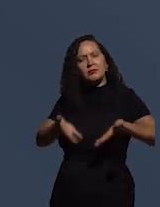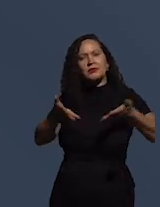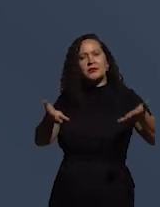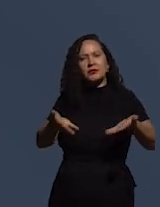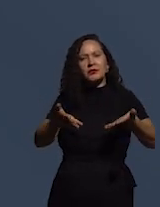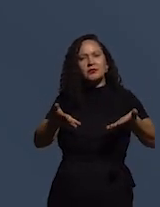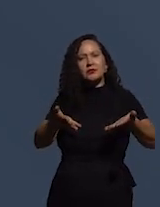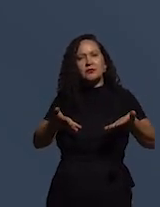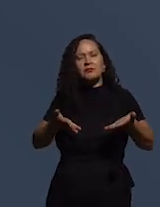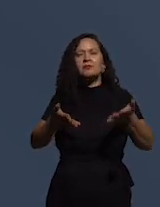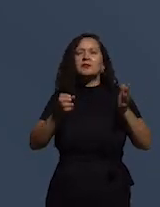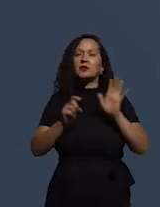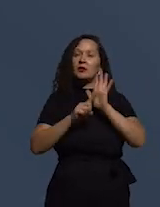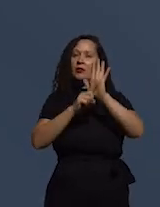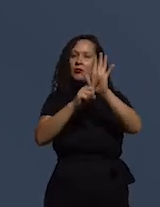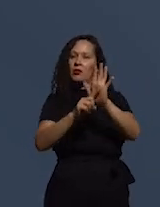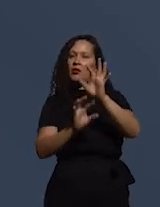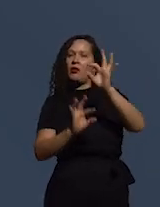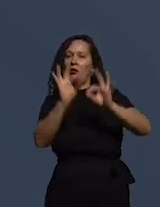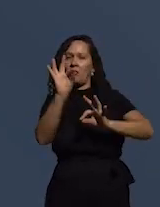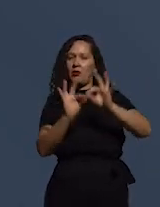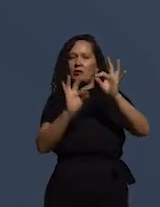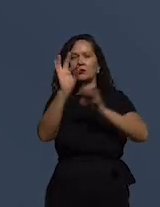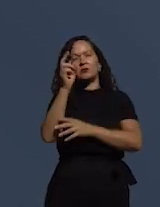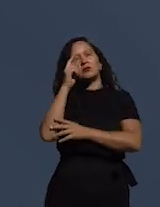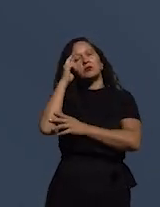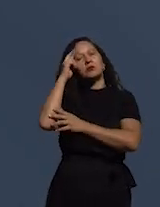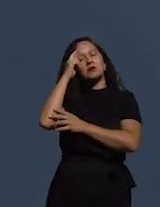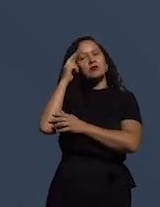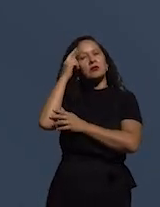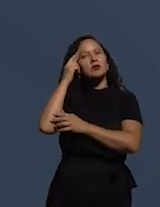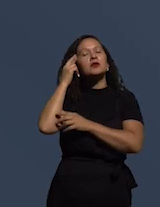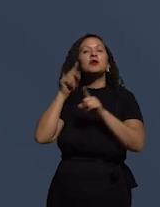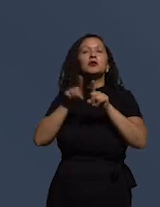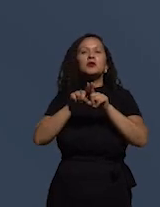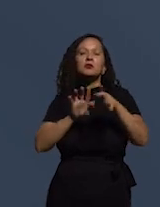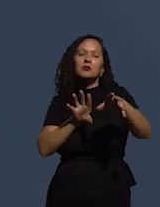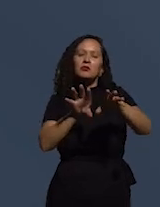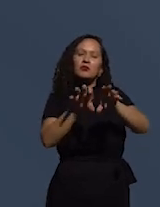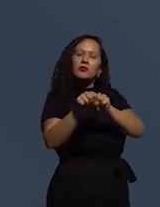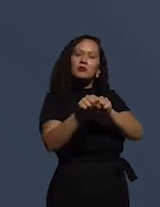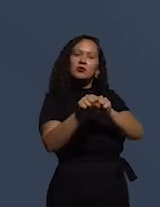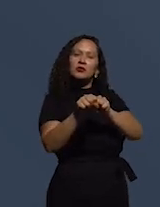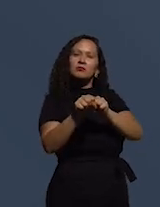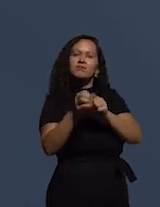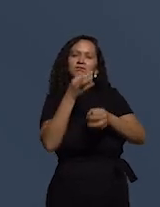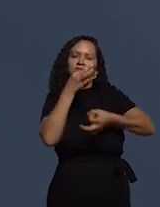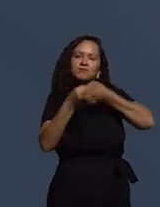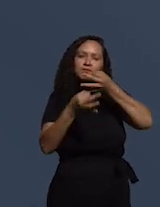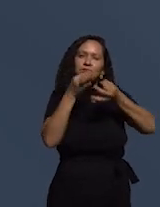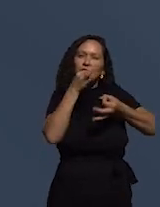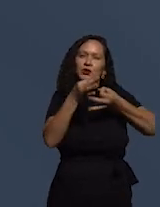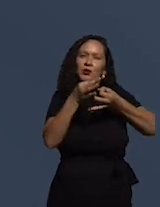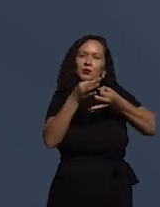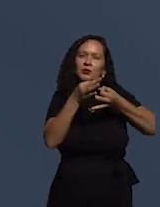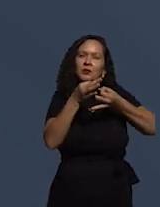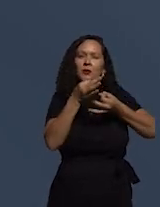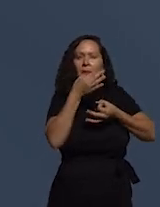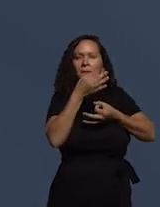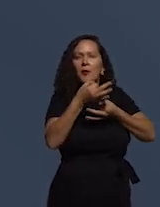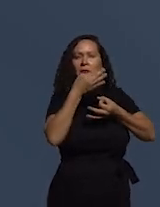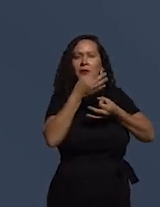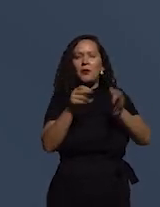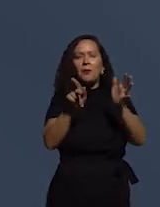traduz uma lógica de reflexão e formação de um juízo crítico sobre essa